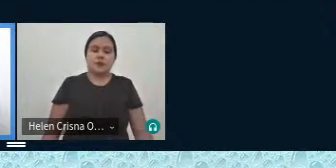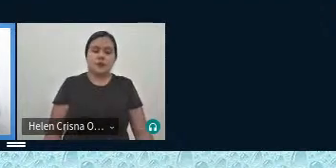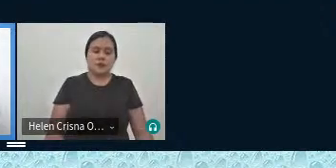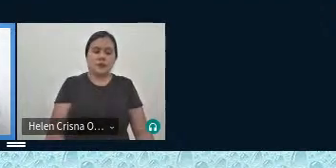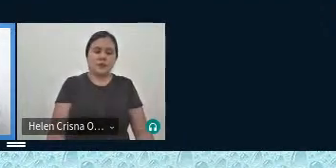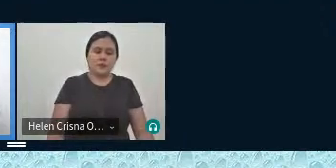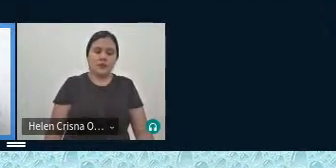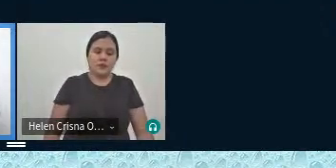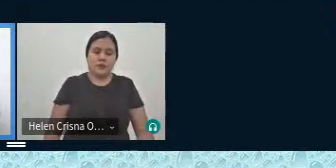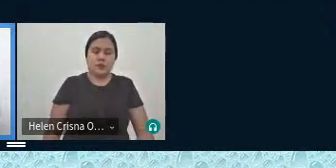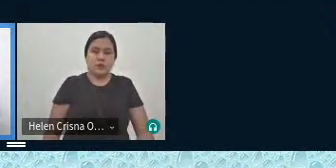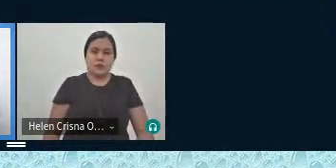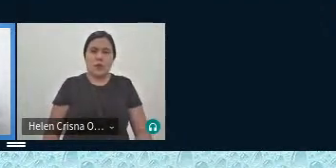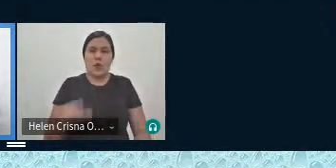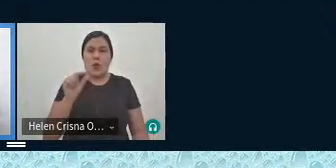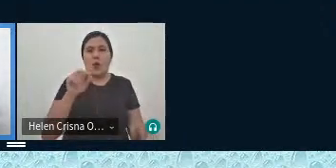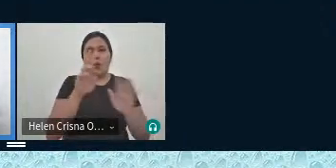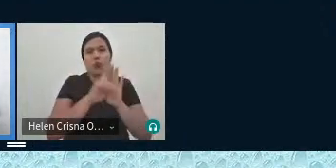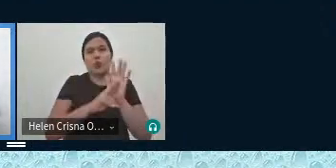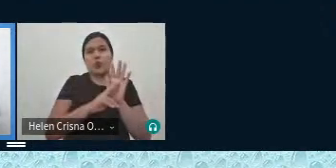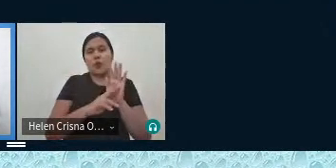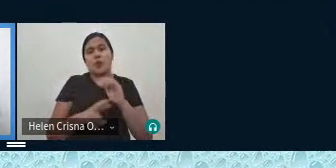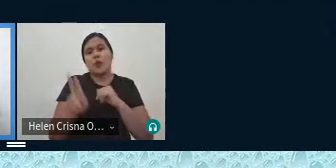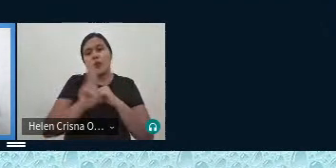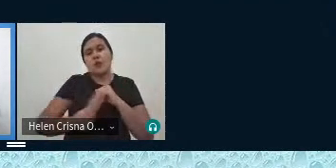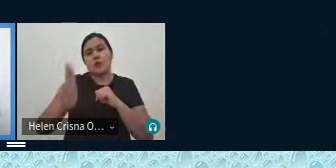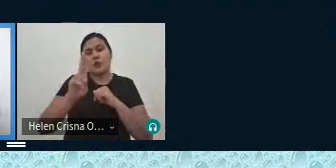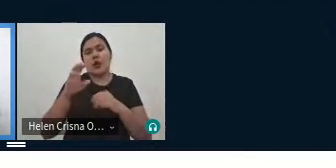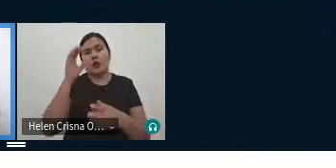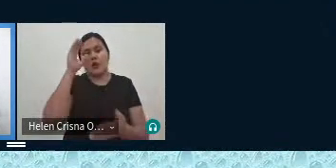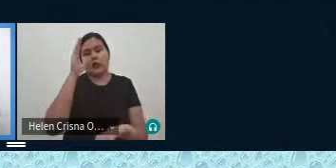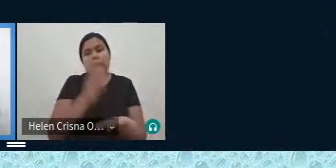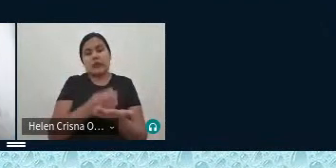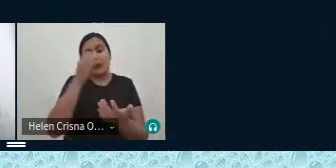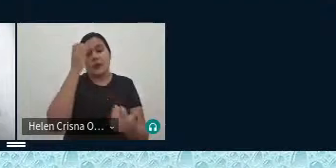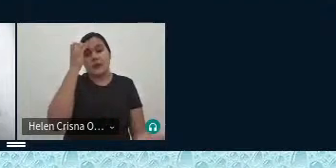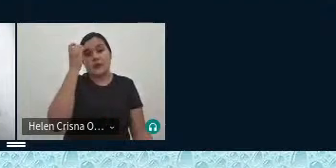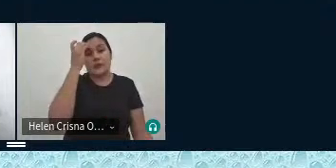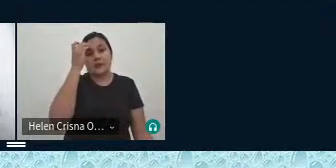um pouco das referências que eu consultei na tese e